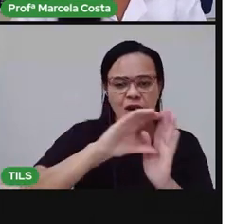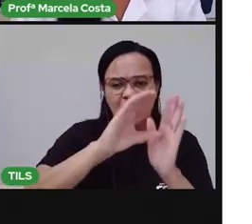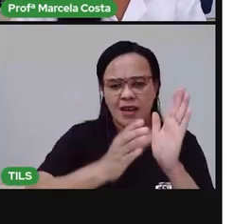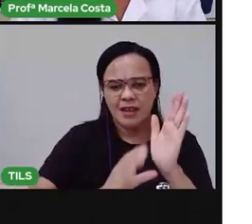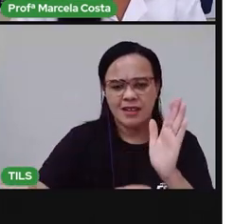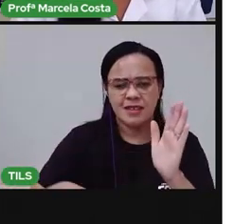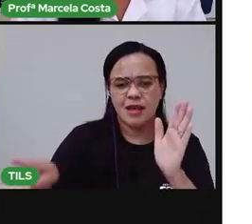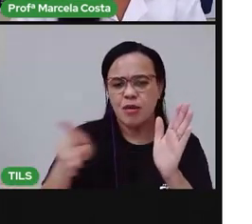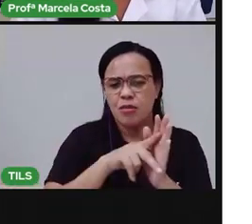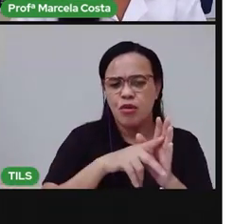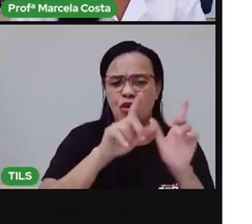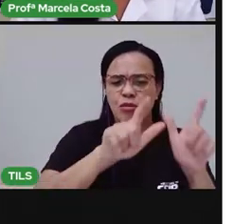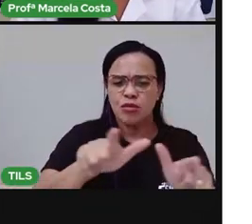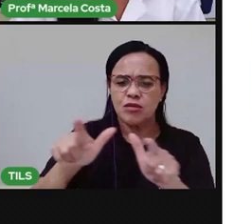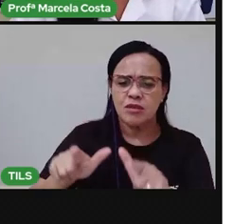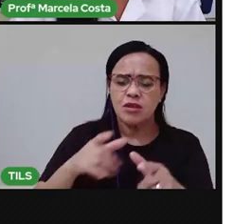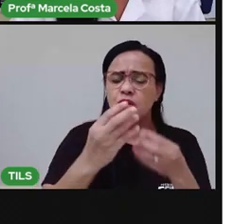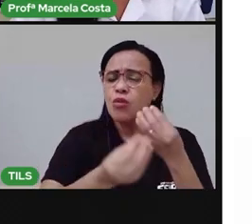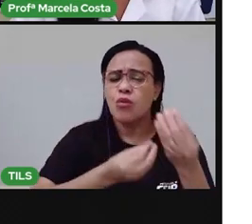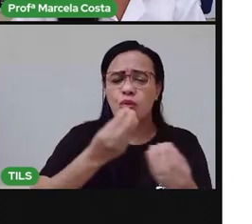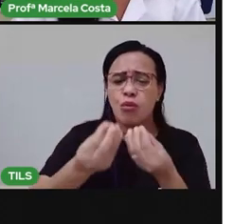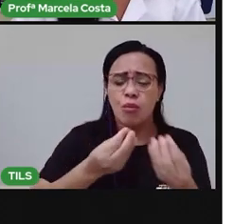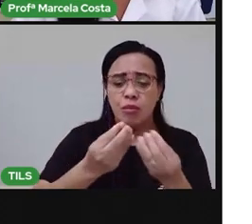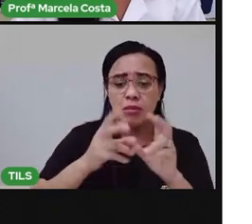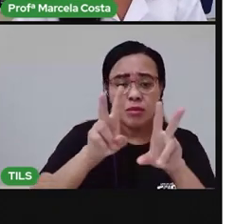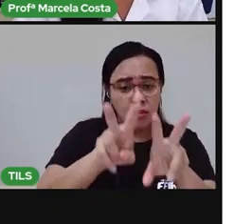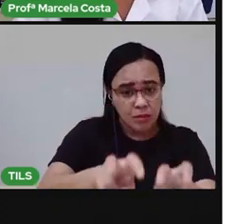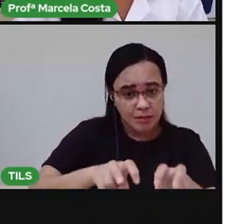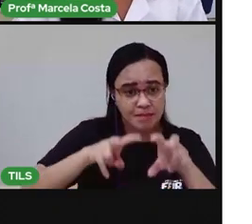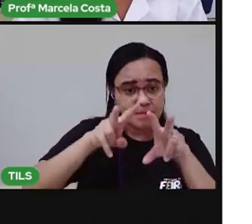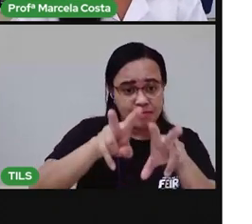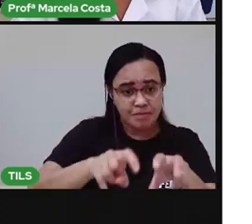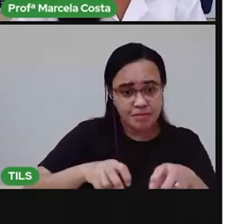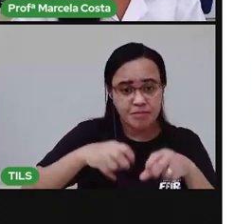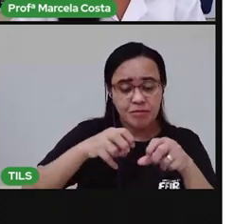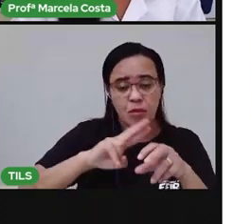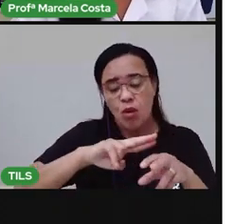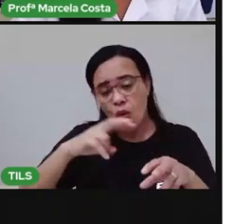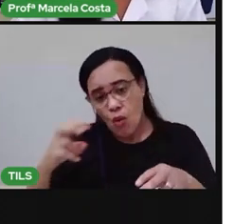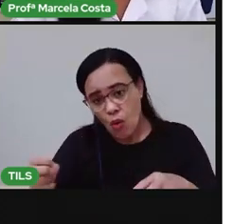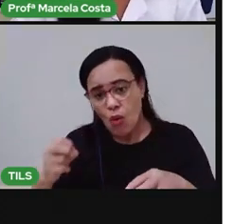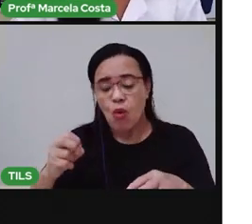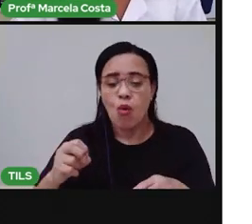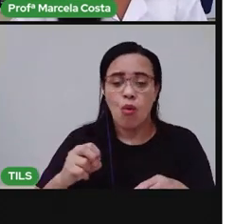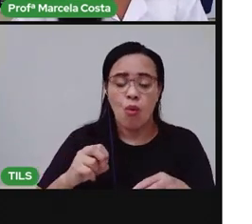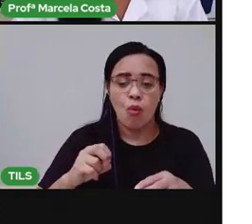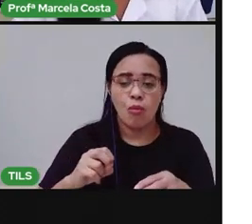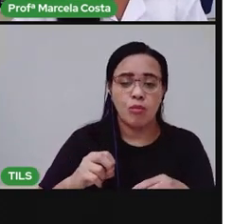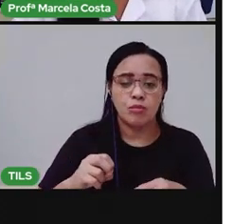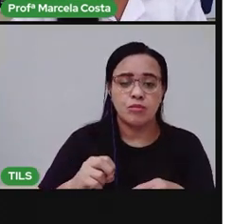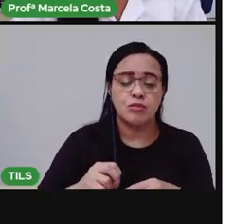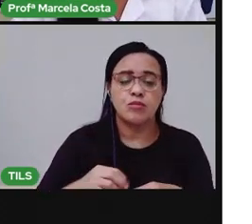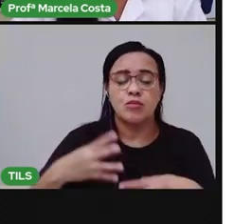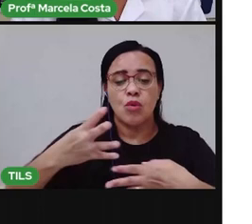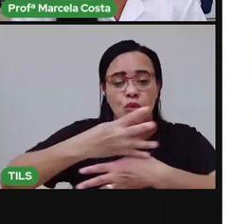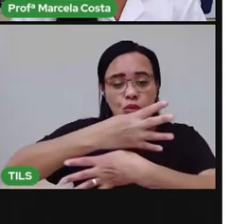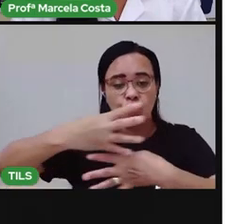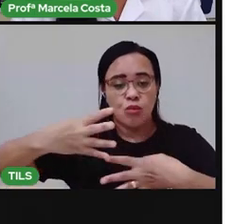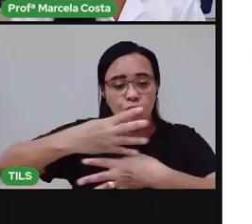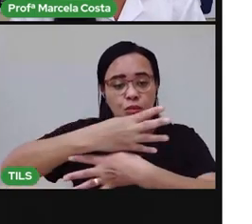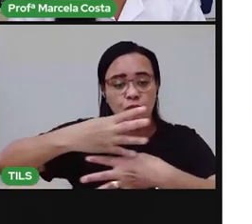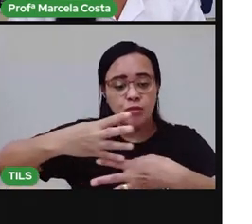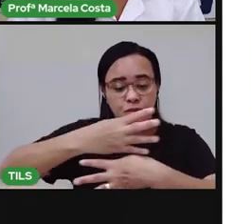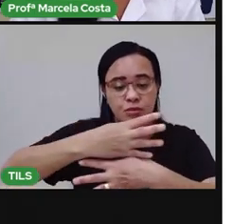você mora em um ambiente urbano, como é aí a sua rua? É um conjunto de casas?